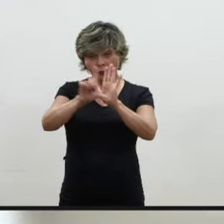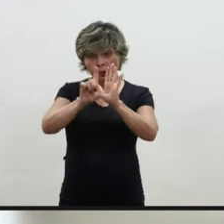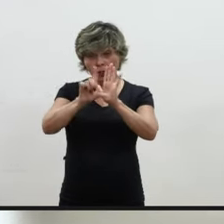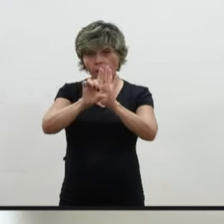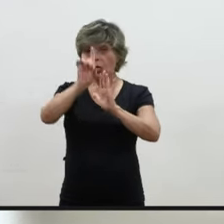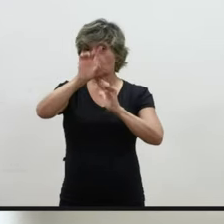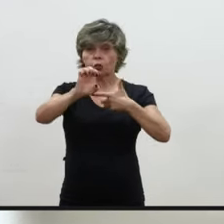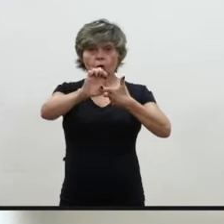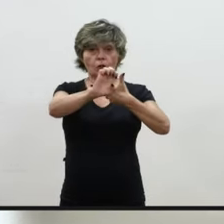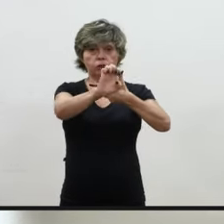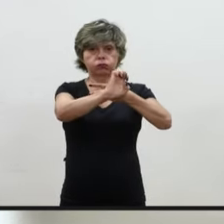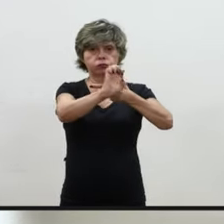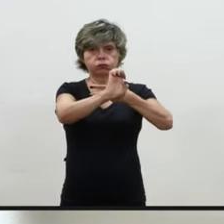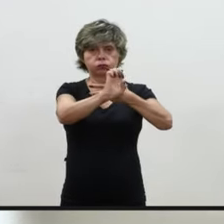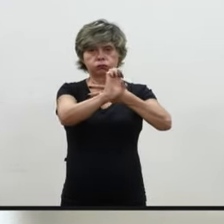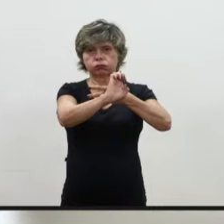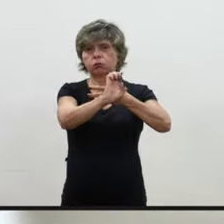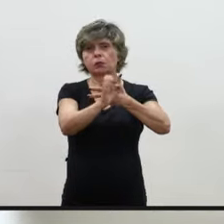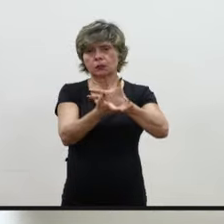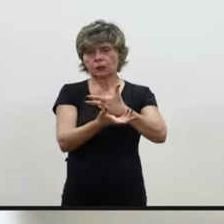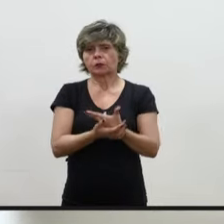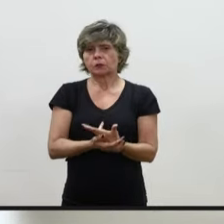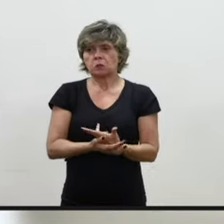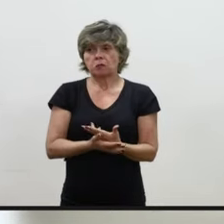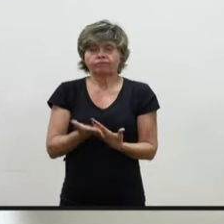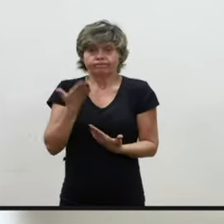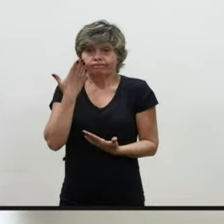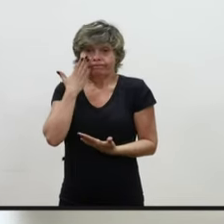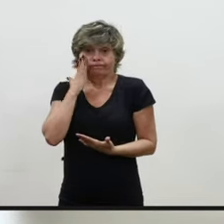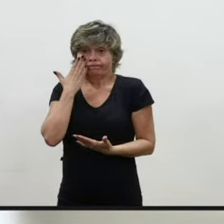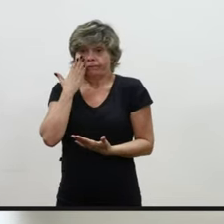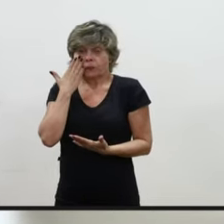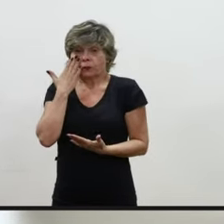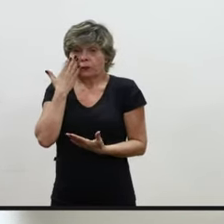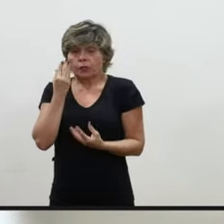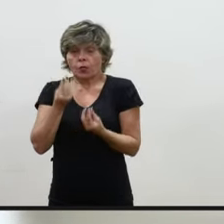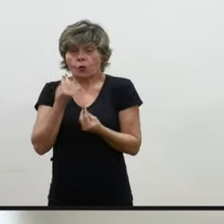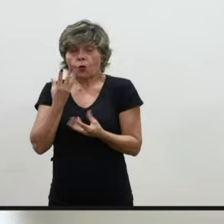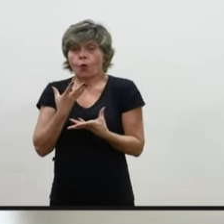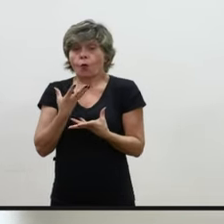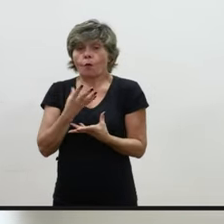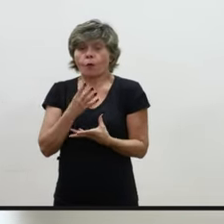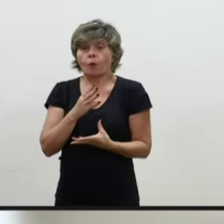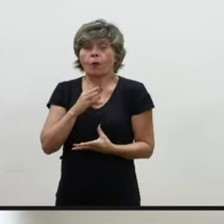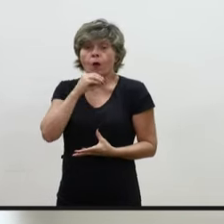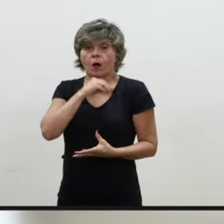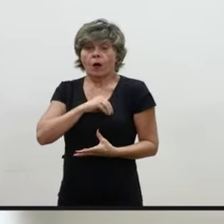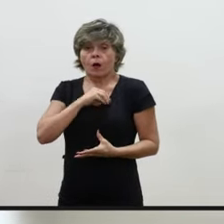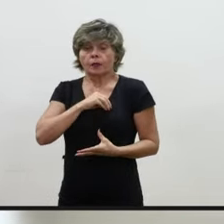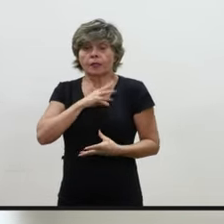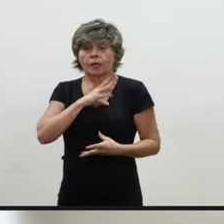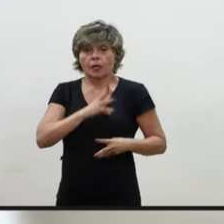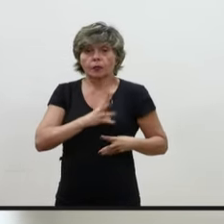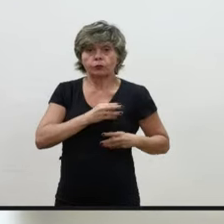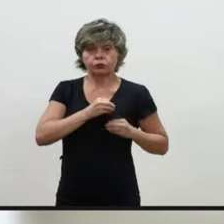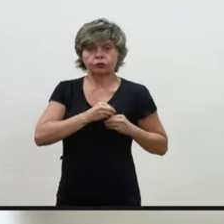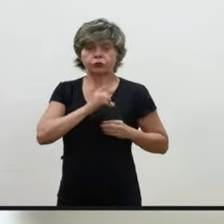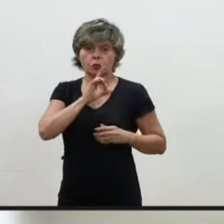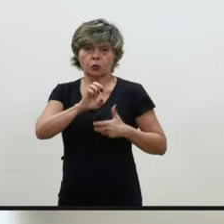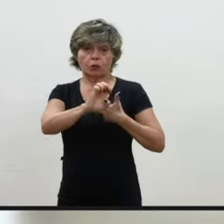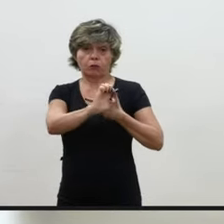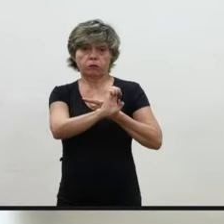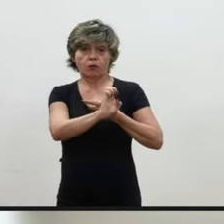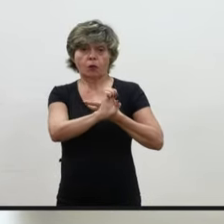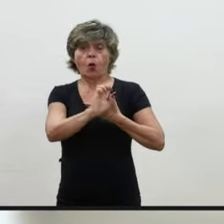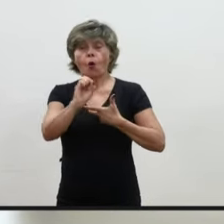foi essa intenção de realmente dar o reajuste só para o executivo, ou se foi realmente uma